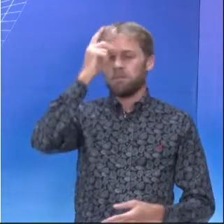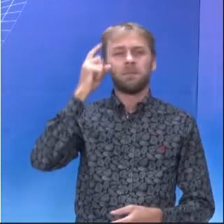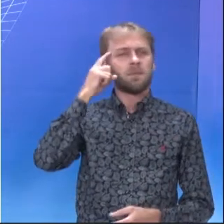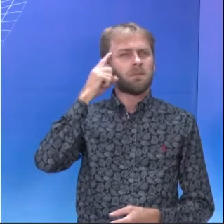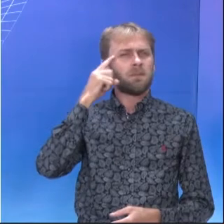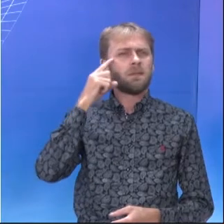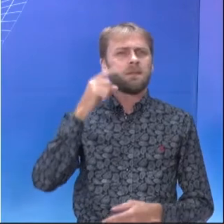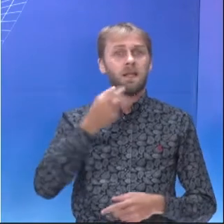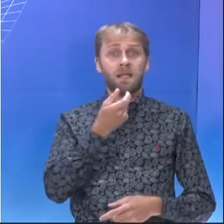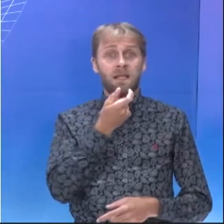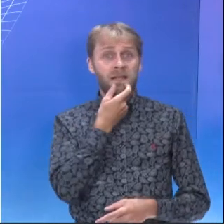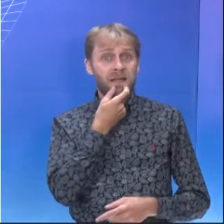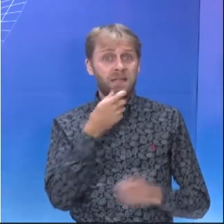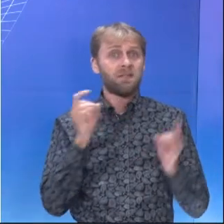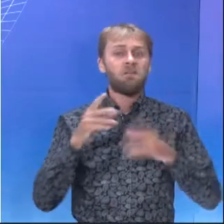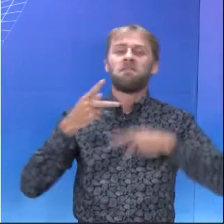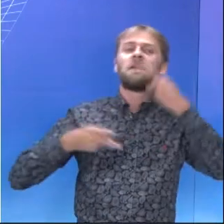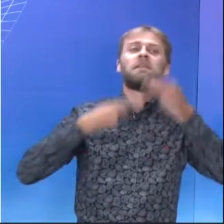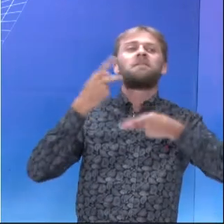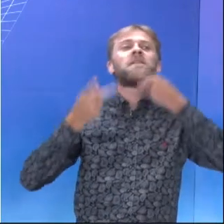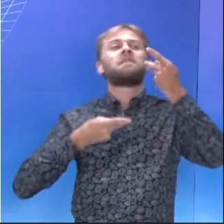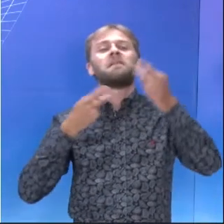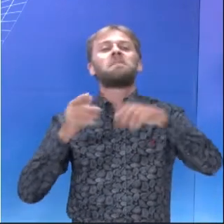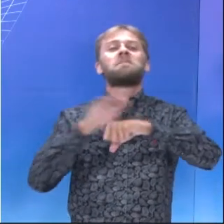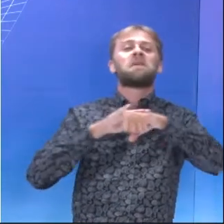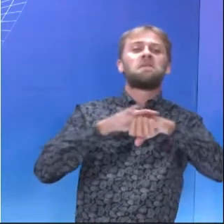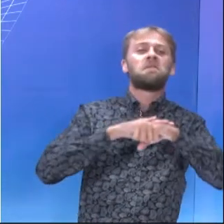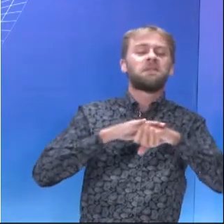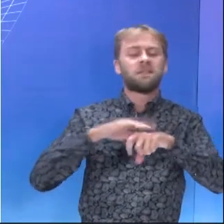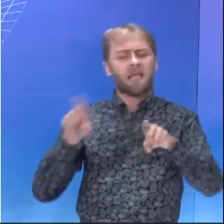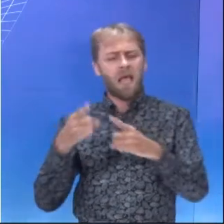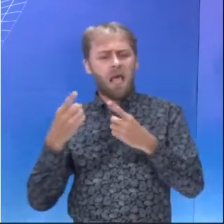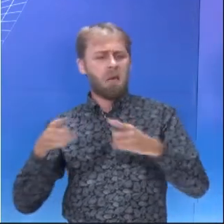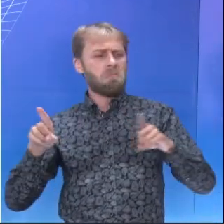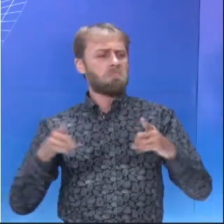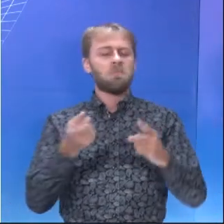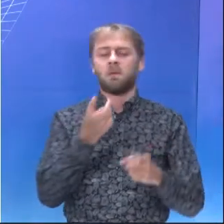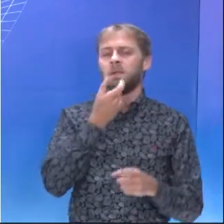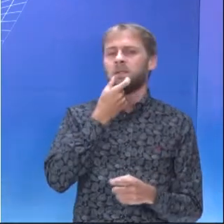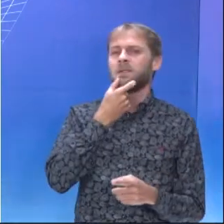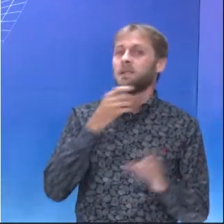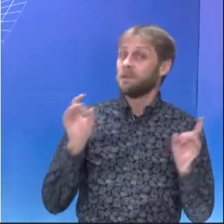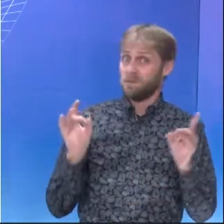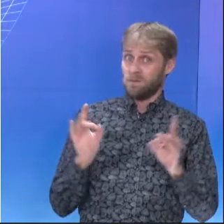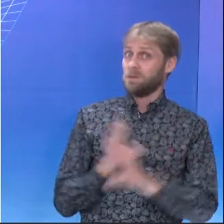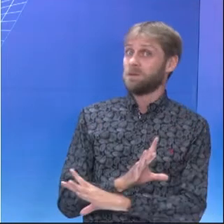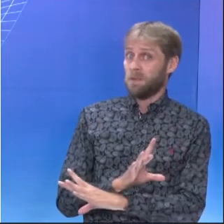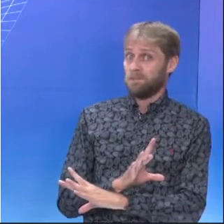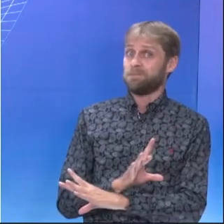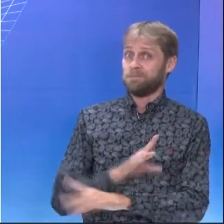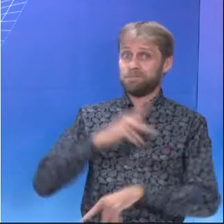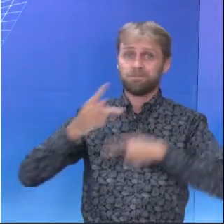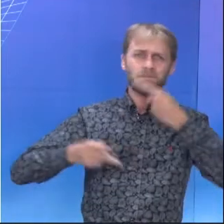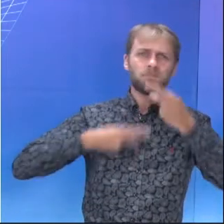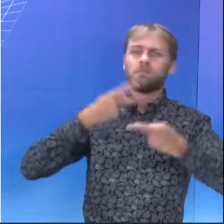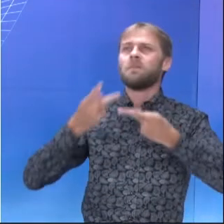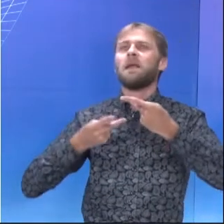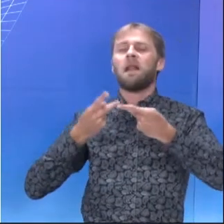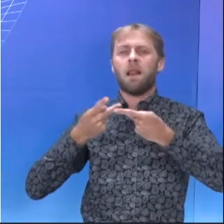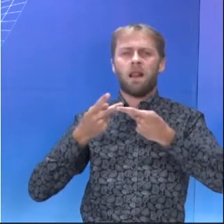falar somente, né? É você se comunicar, é você entender uma música em inglês, é você